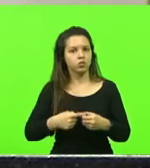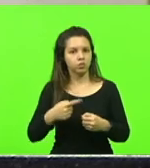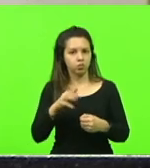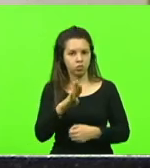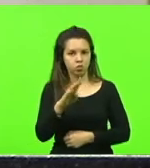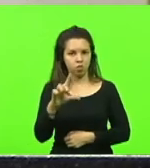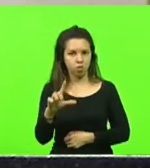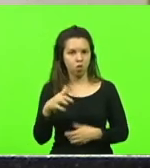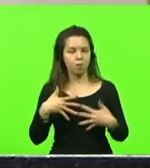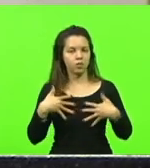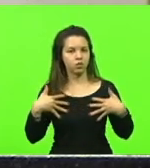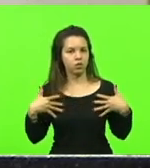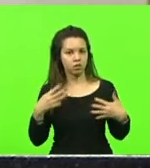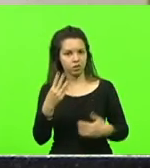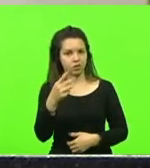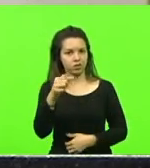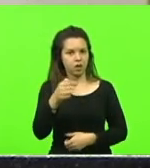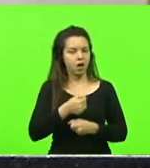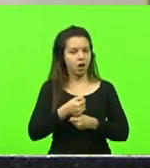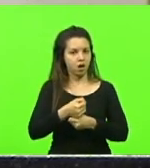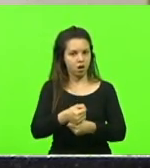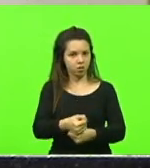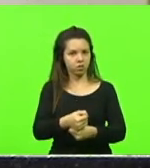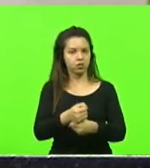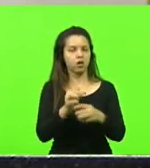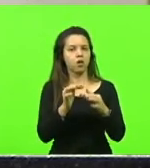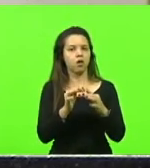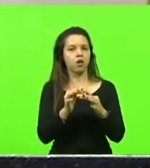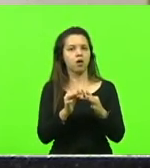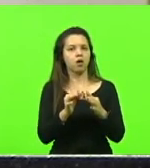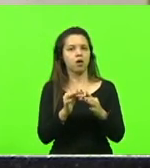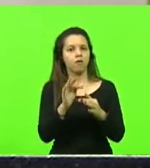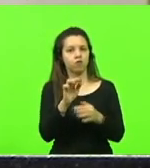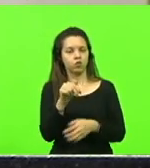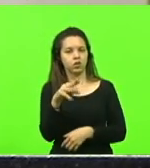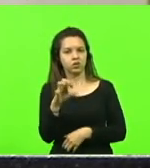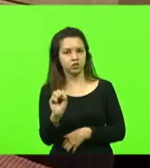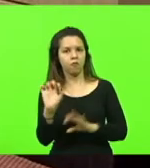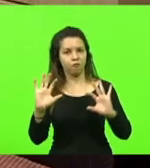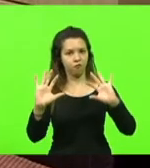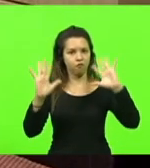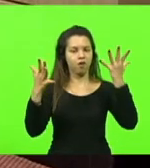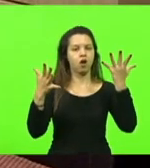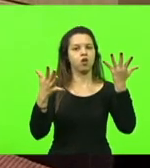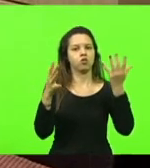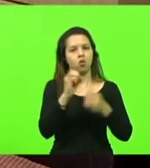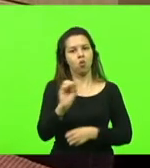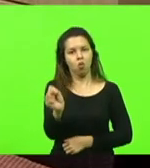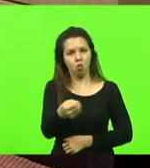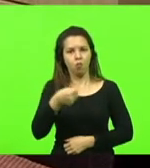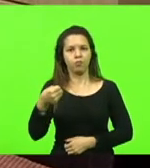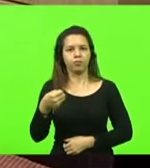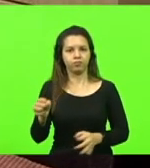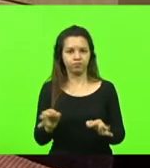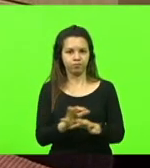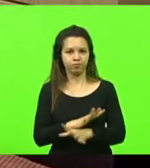homenagem a 37 anos da fundação da Oktoberfest. Está encerrada a sessão.